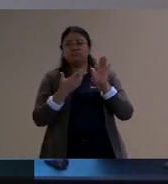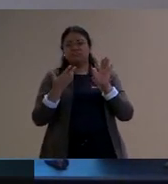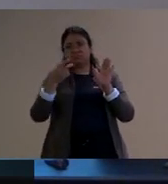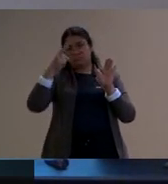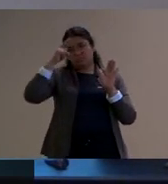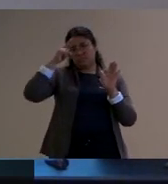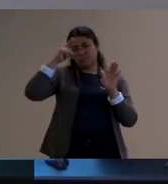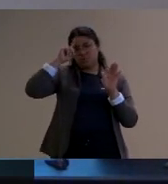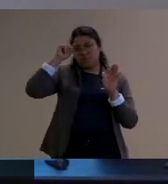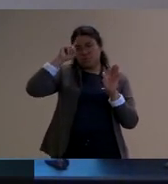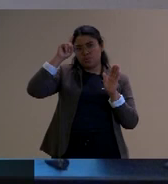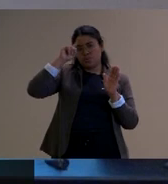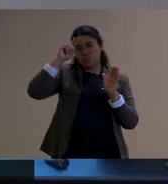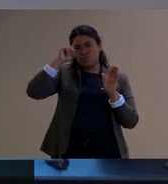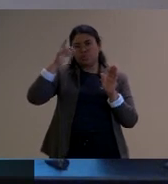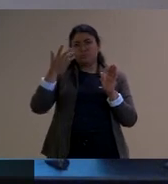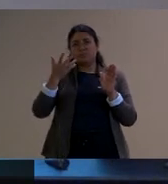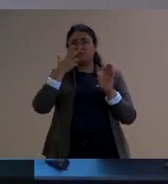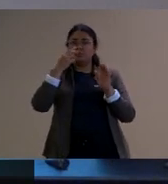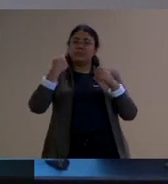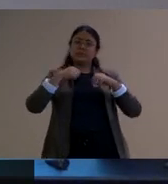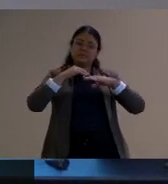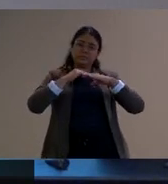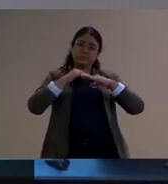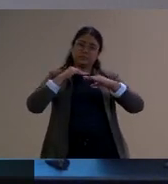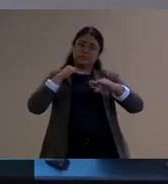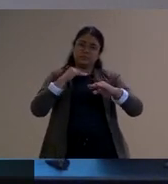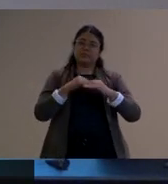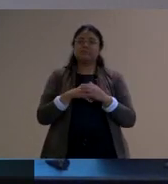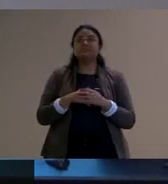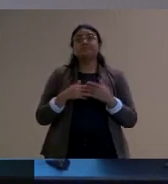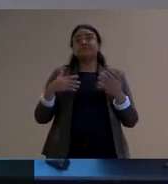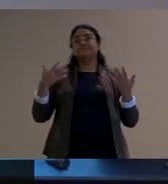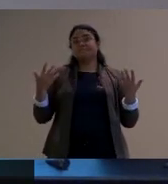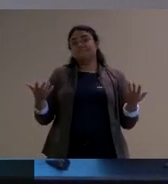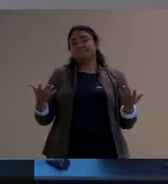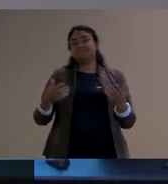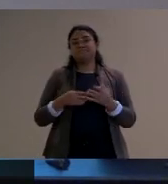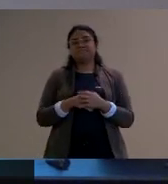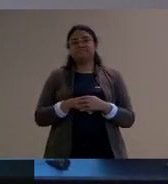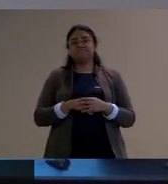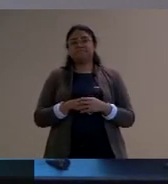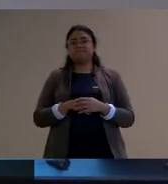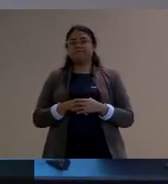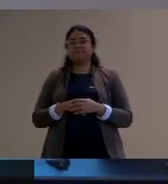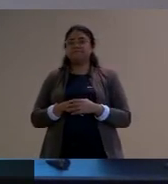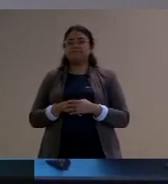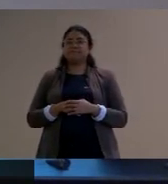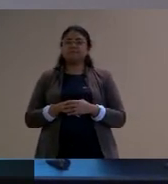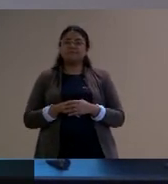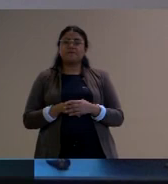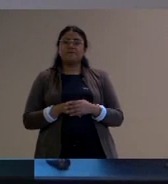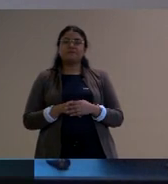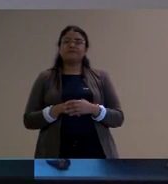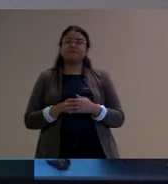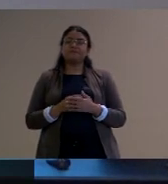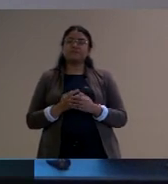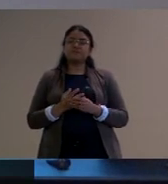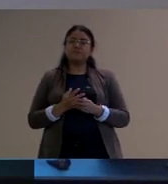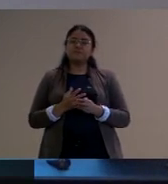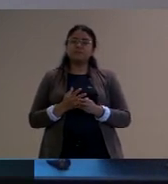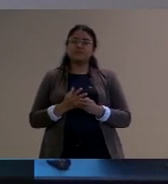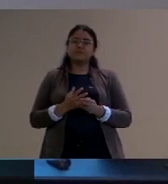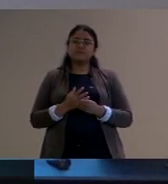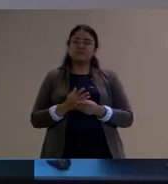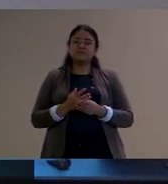sequência linear então essa ideia de que a simultaneidade de ações de proposições de brincadeiras